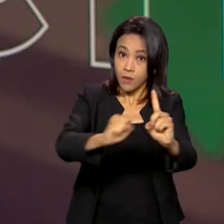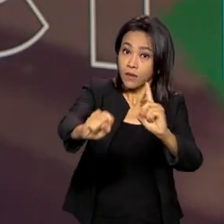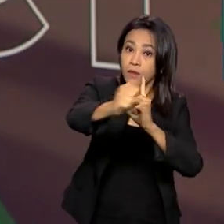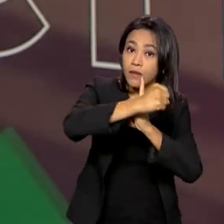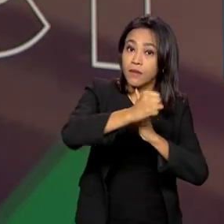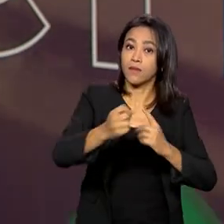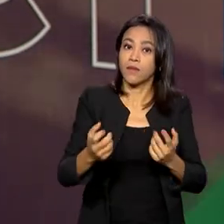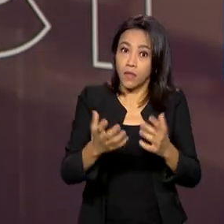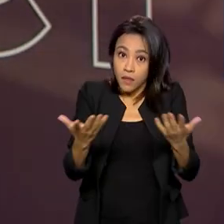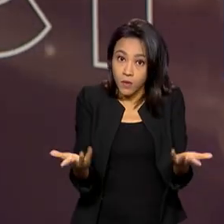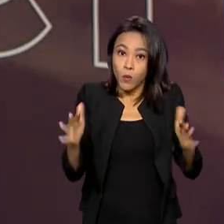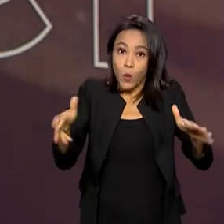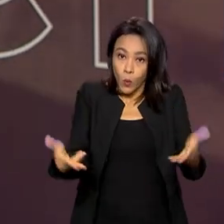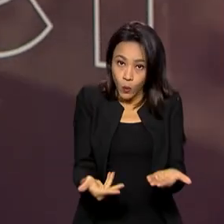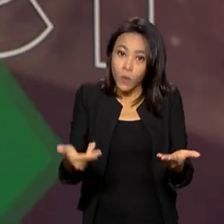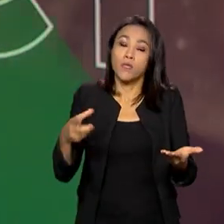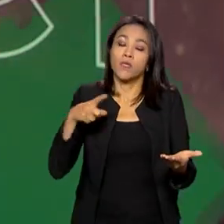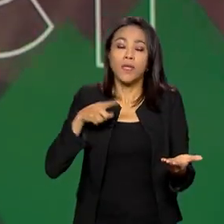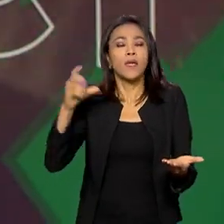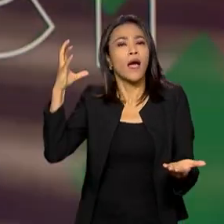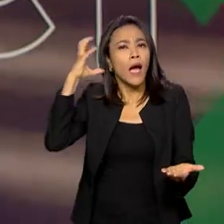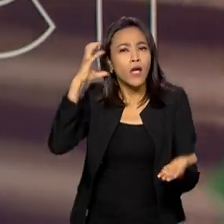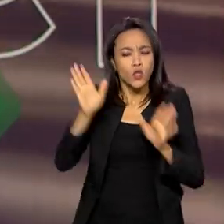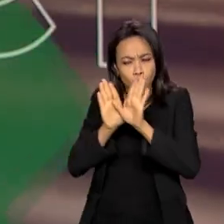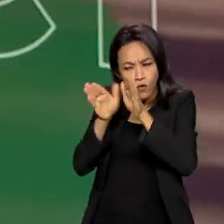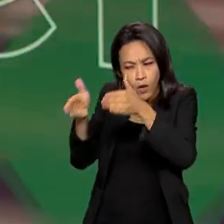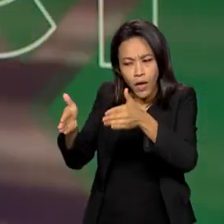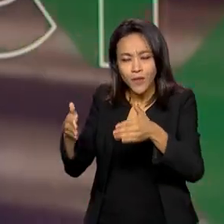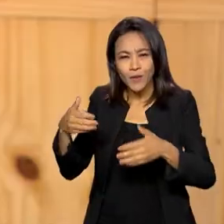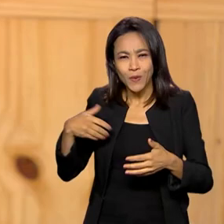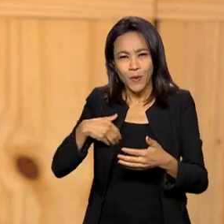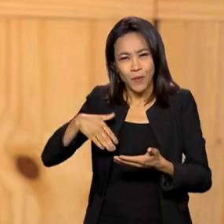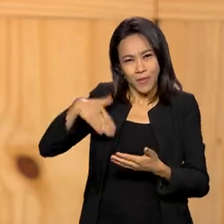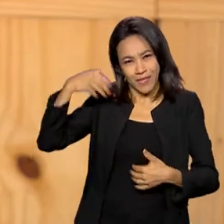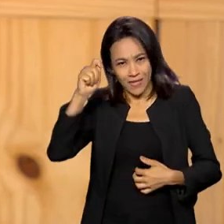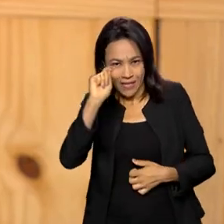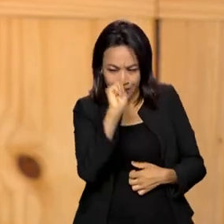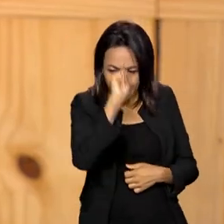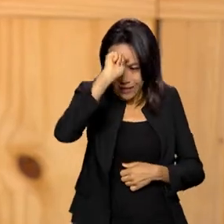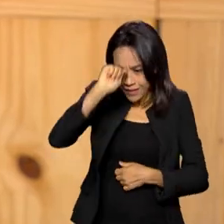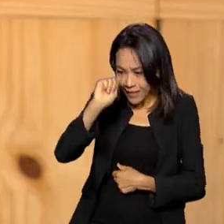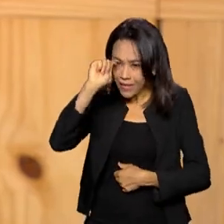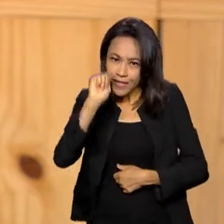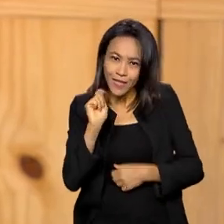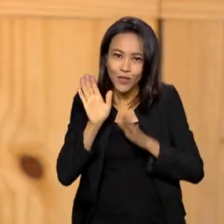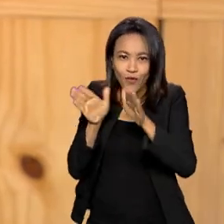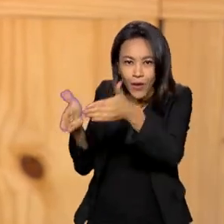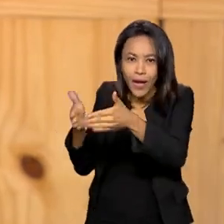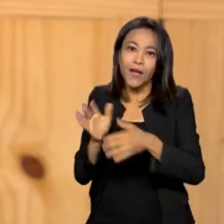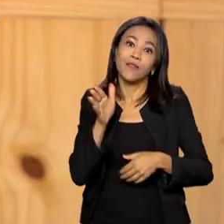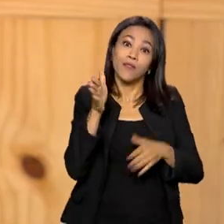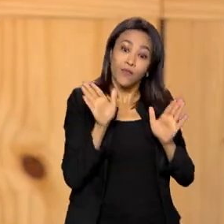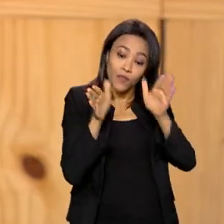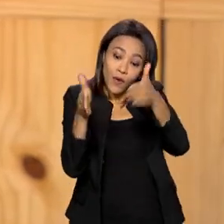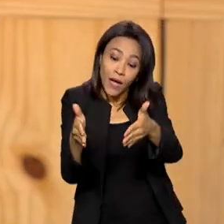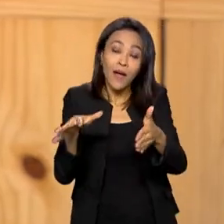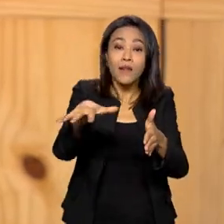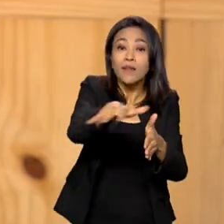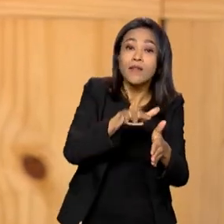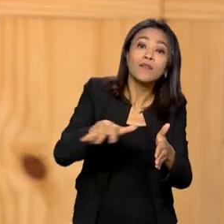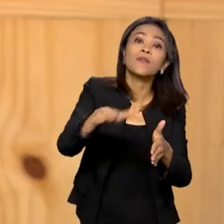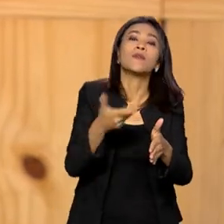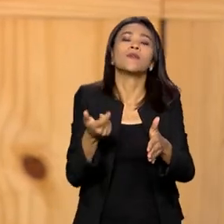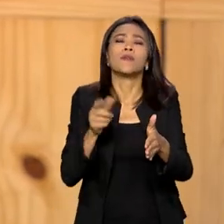Então, hoje, existem rádios focadas no público sertanejo, existem rádios focadas no noticiosos, existem rádios